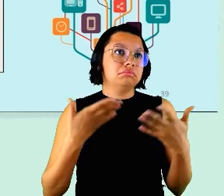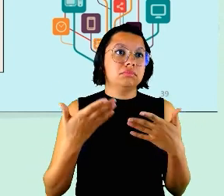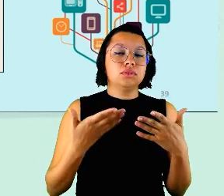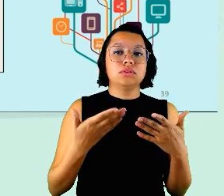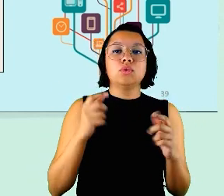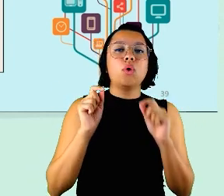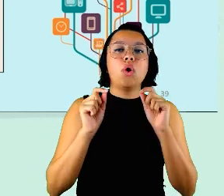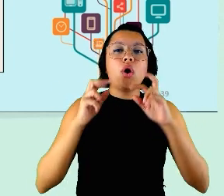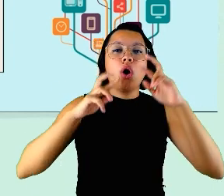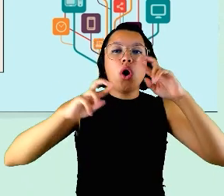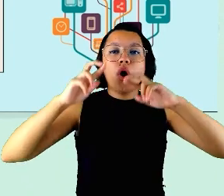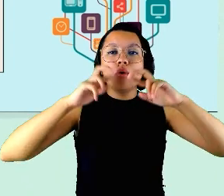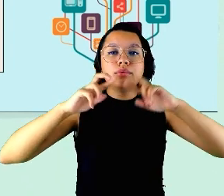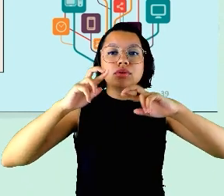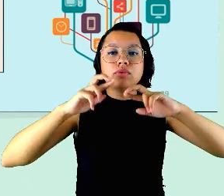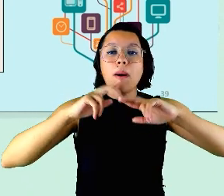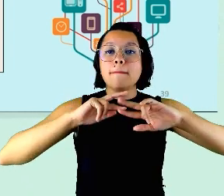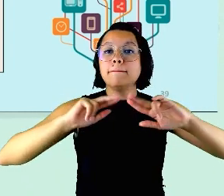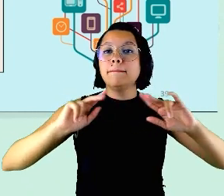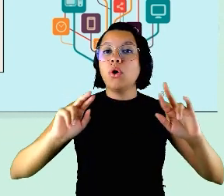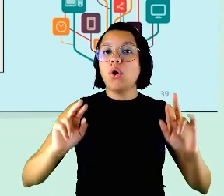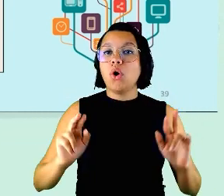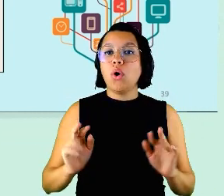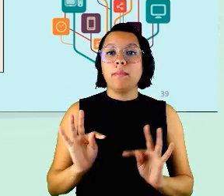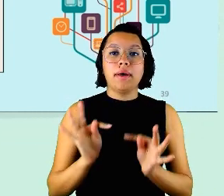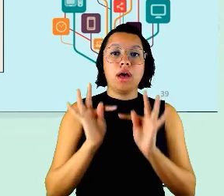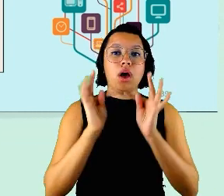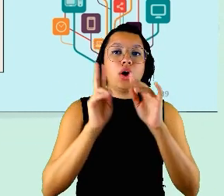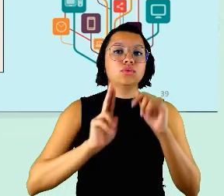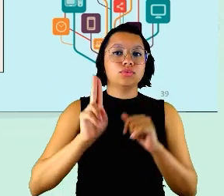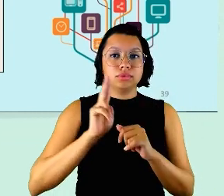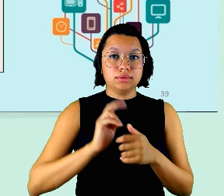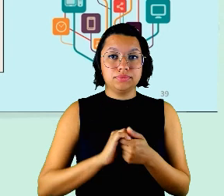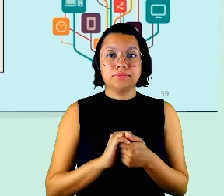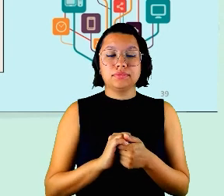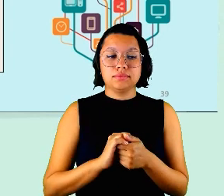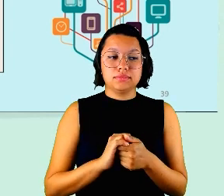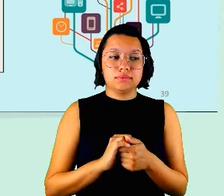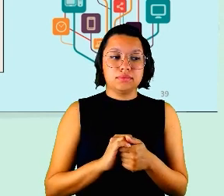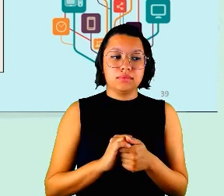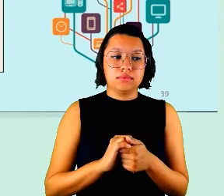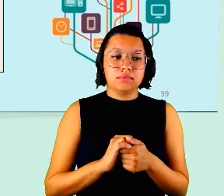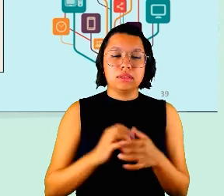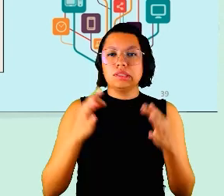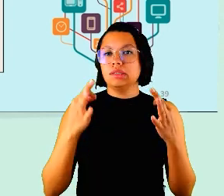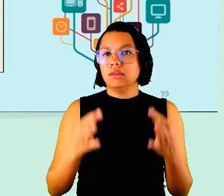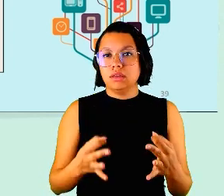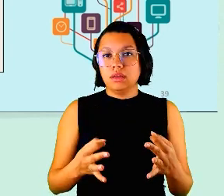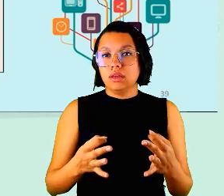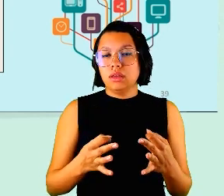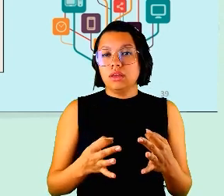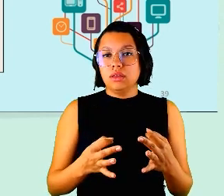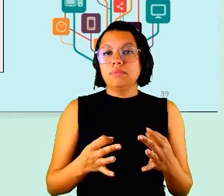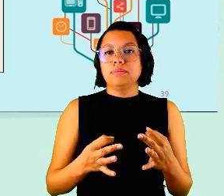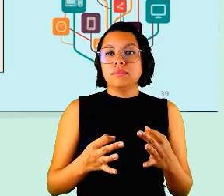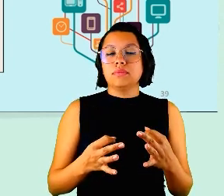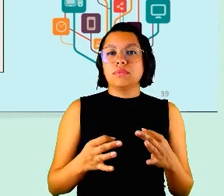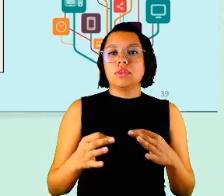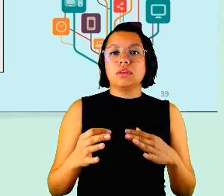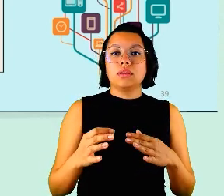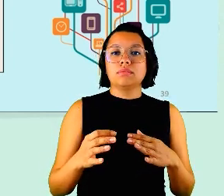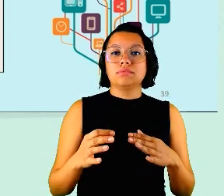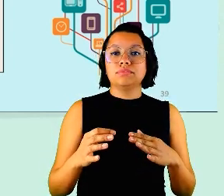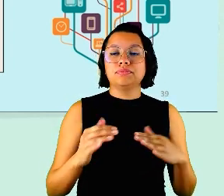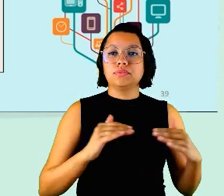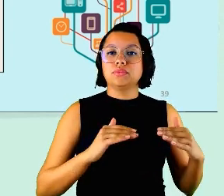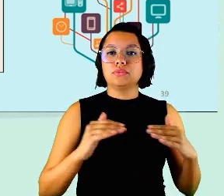observando que há múltiplas tecnologias sendo utilizadas e certamente os recursos de mobilidade vão ser